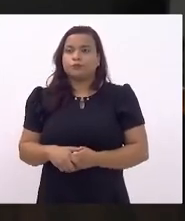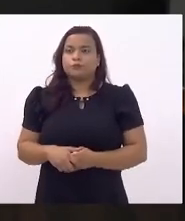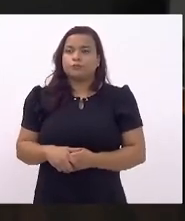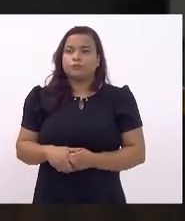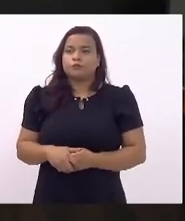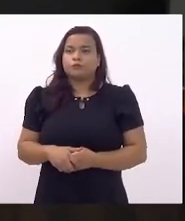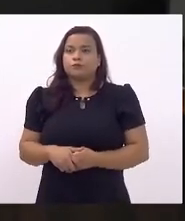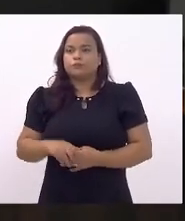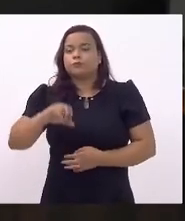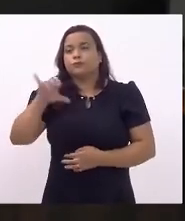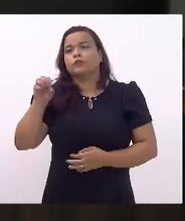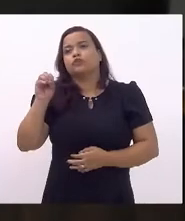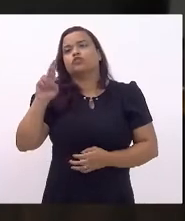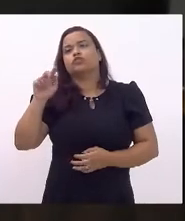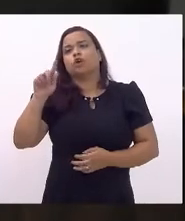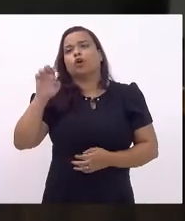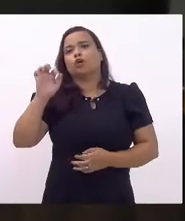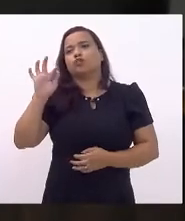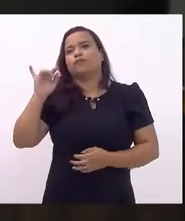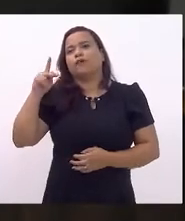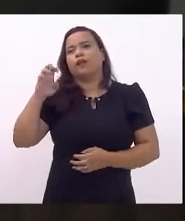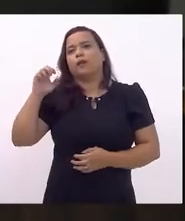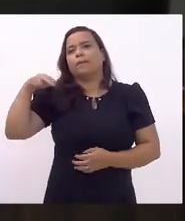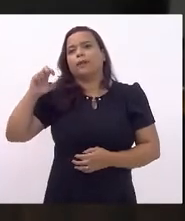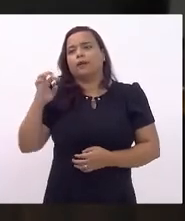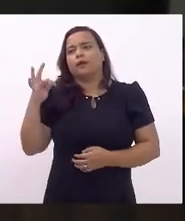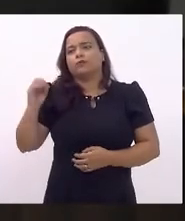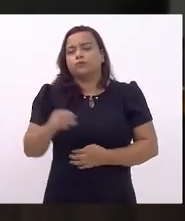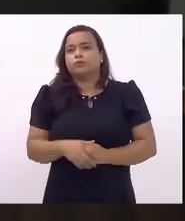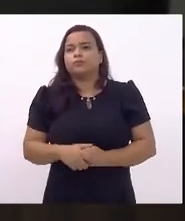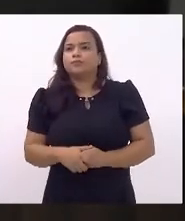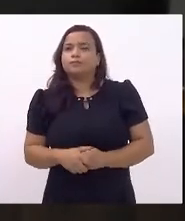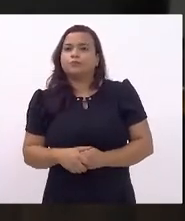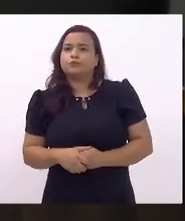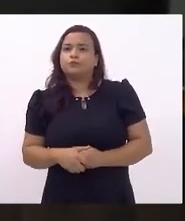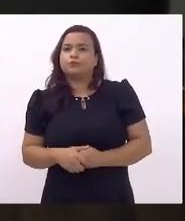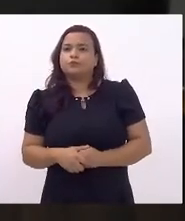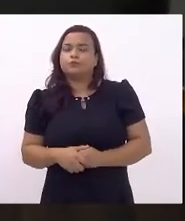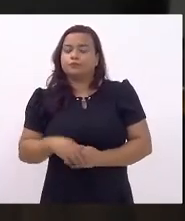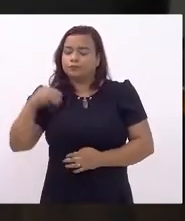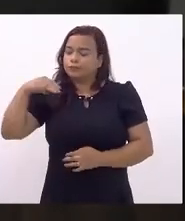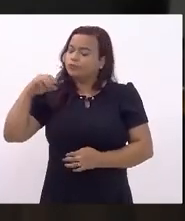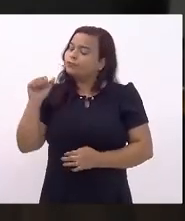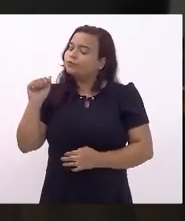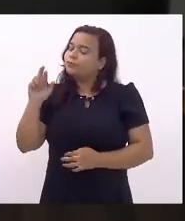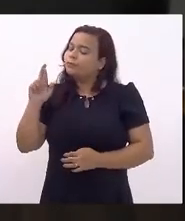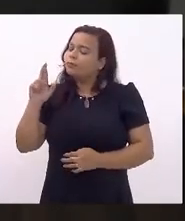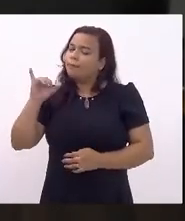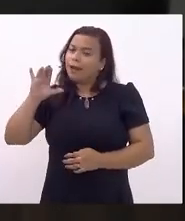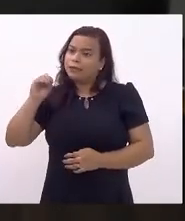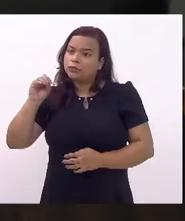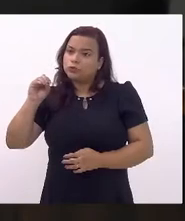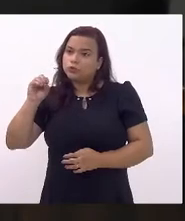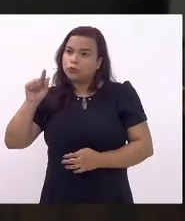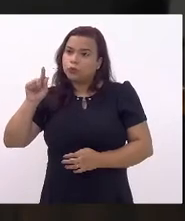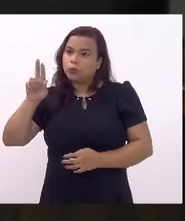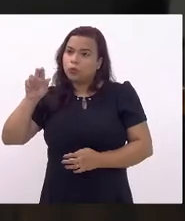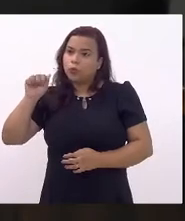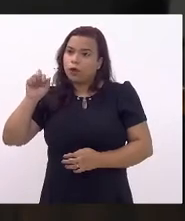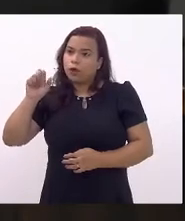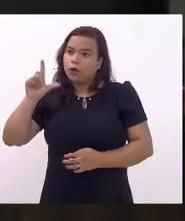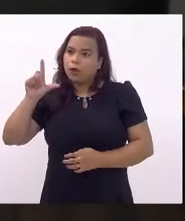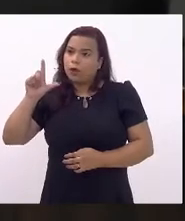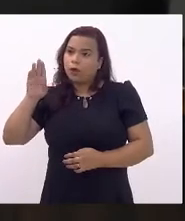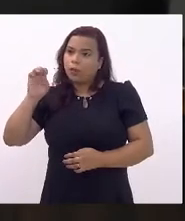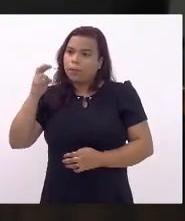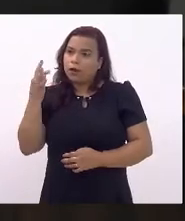Jorge Felipe Neto, Márcio Gualberto, Márcio